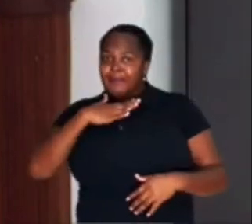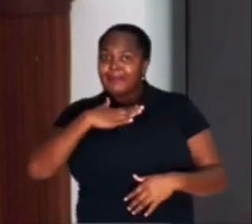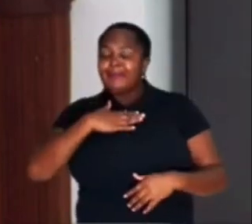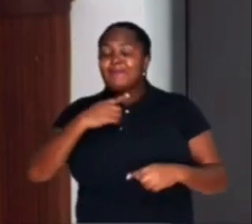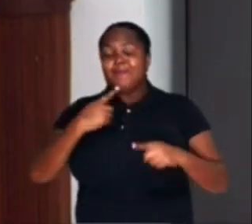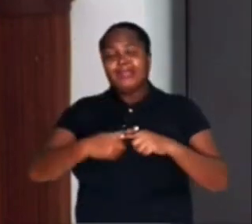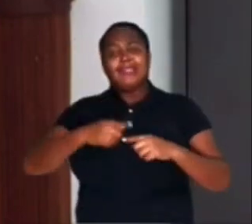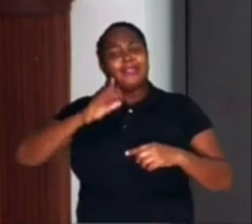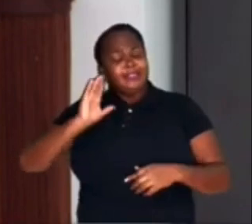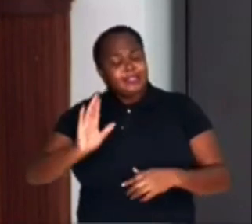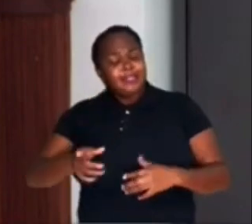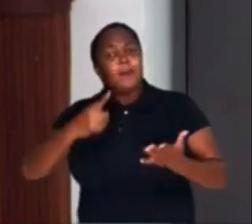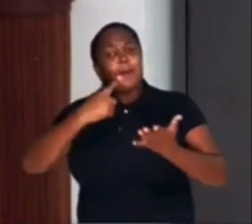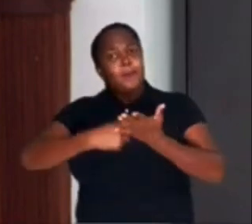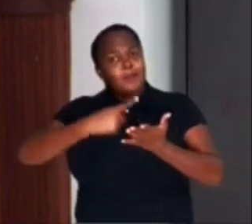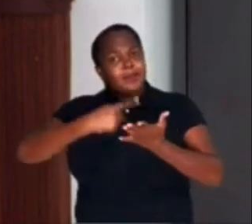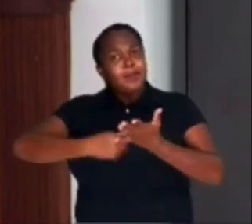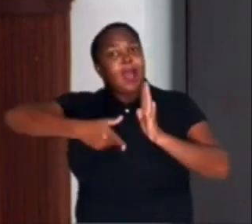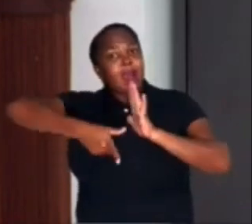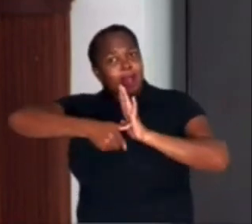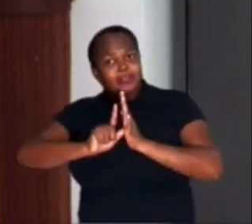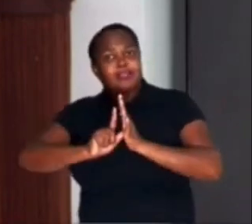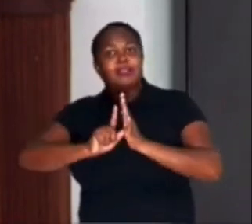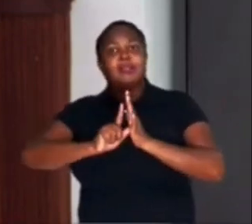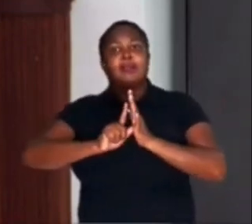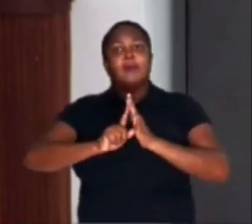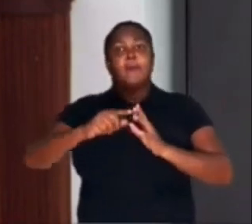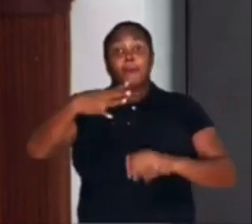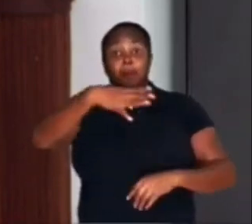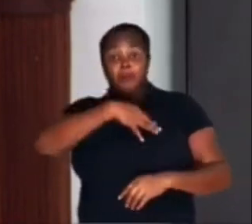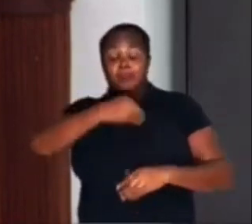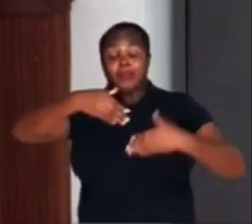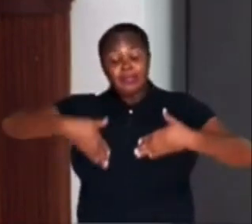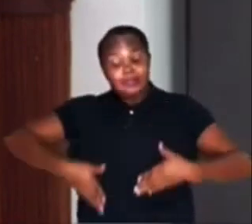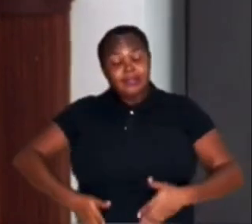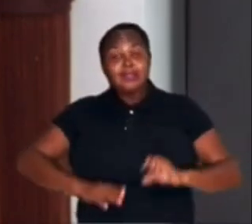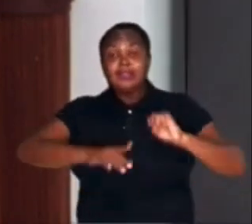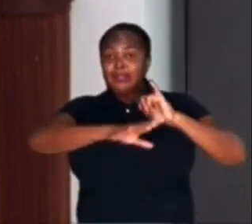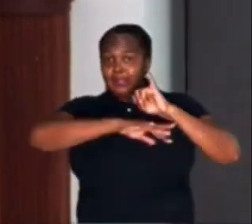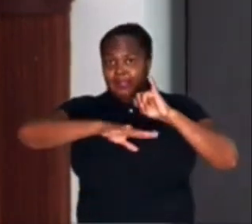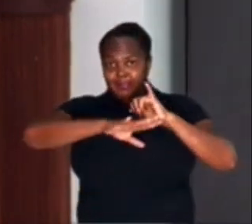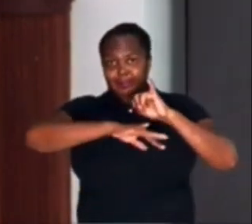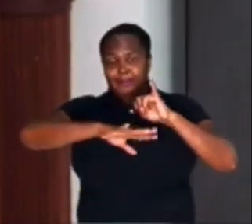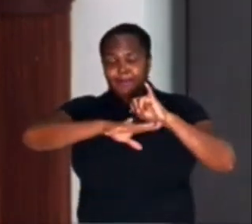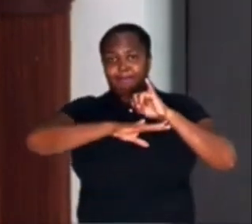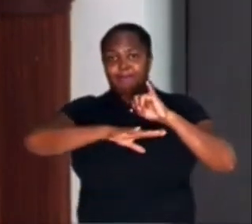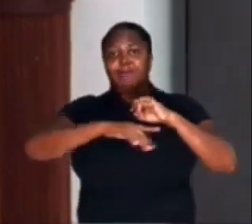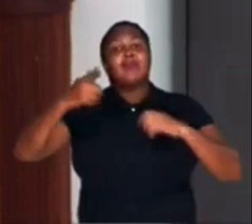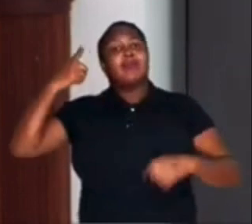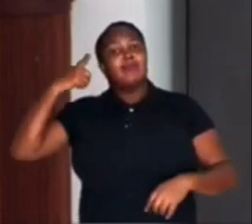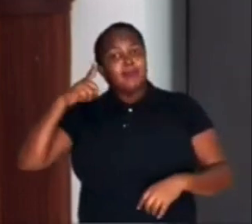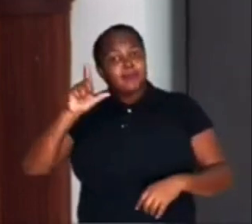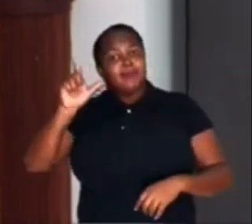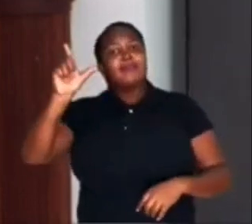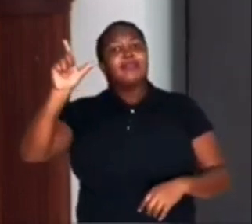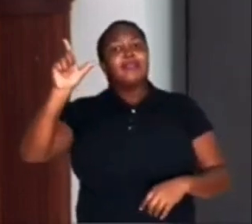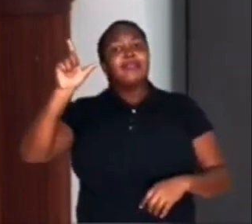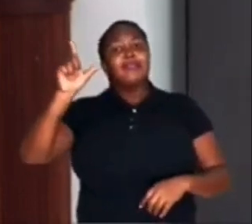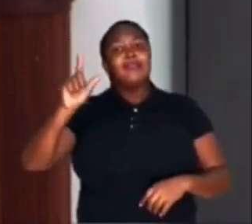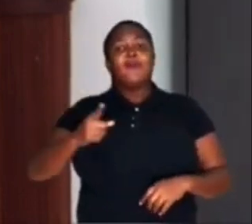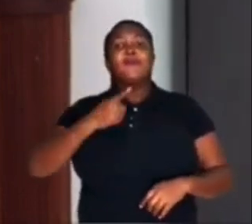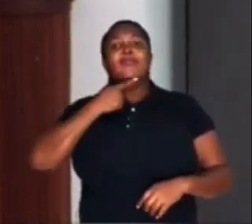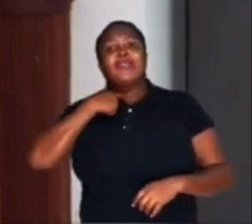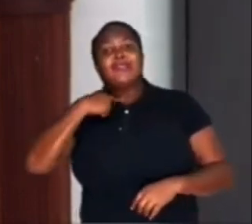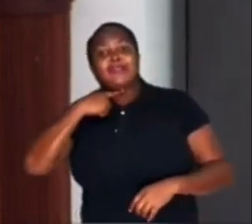combinado de que faremos tudo para que nosso filho nascesse em Léus. E essa vontade foi feita, esse desejo foi realizado,